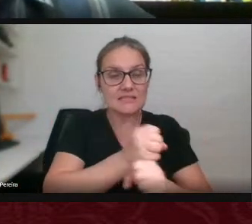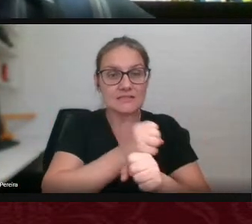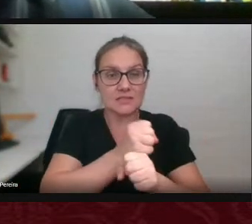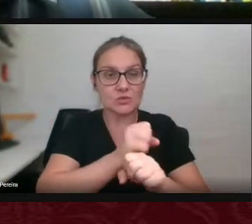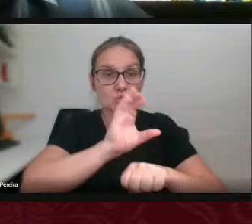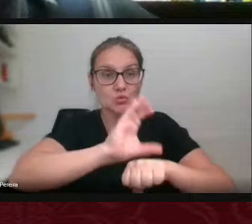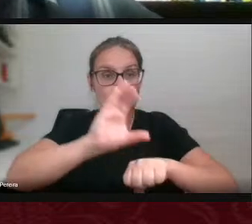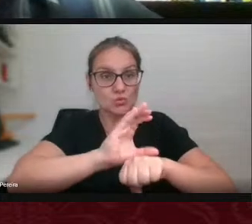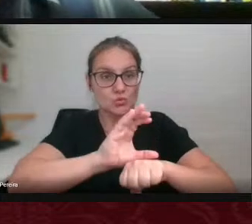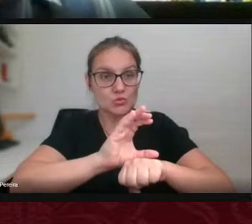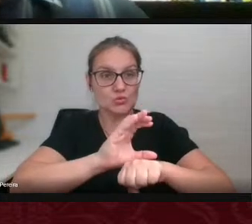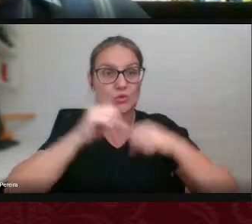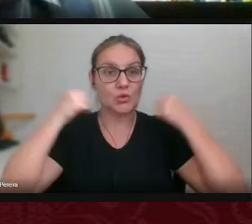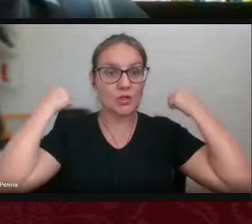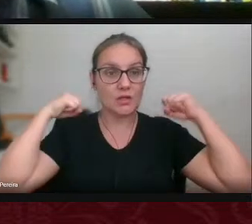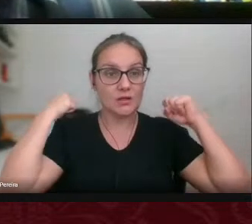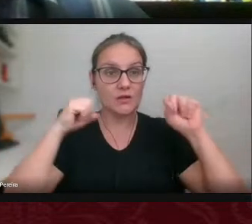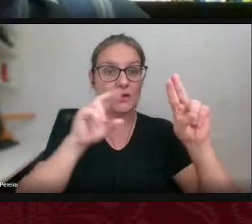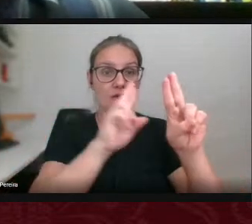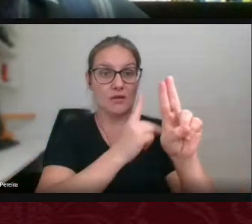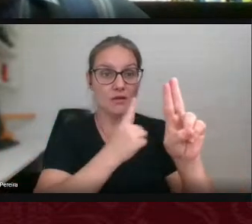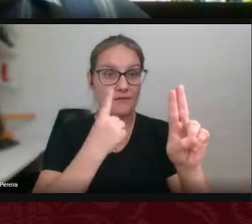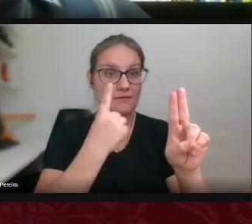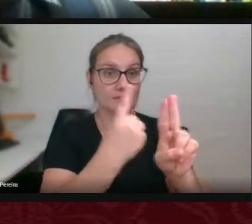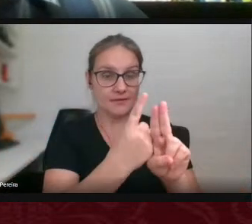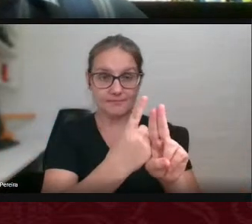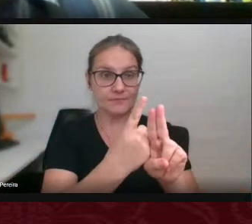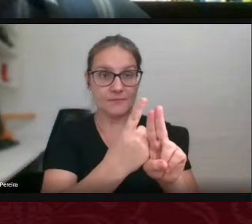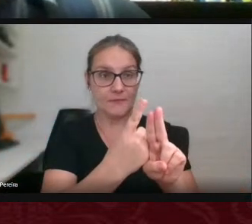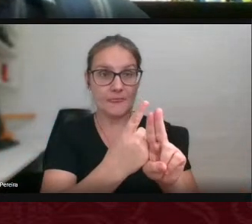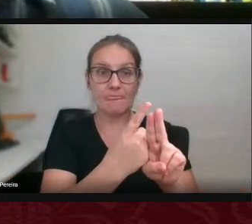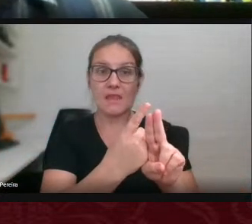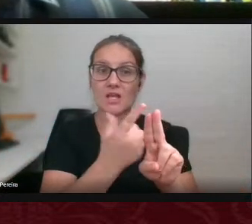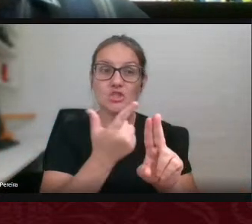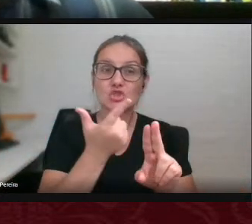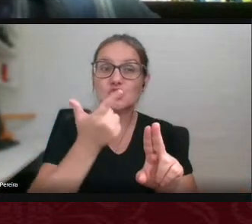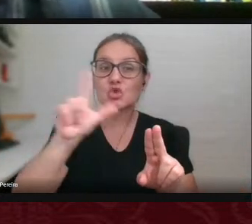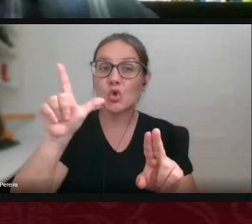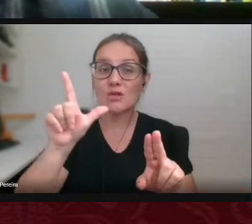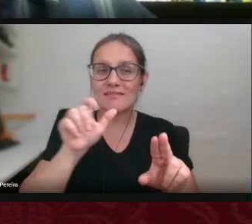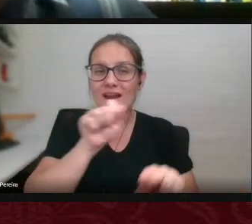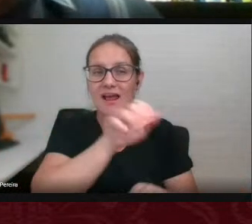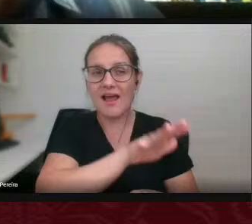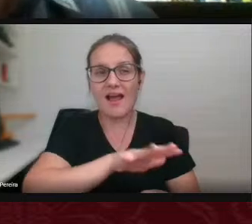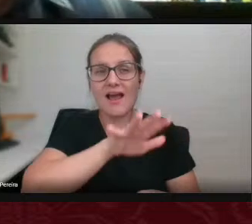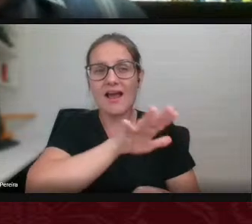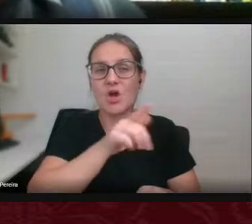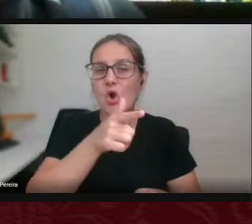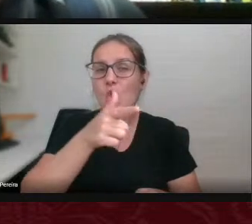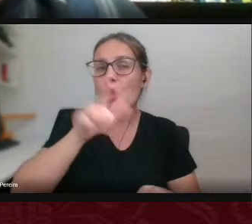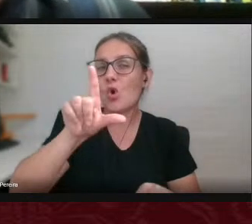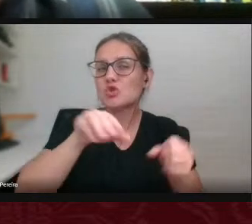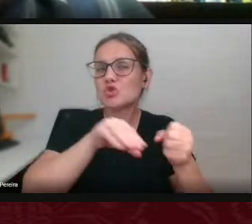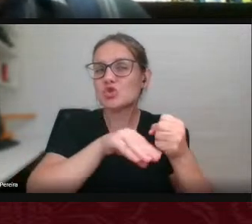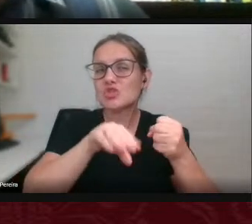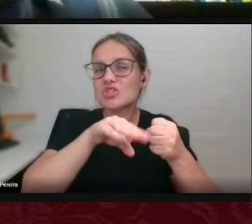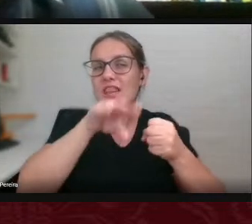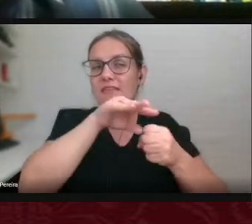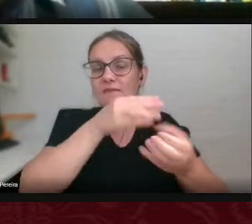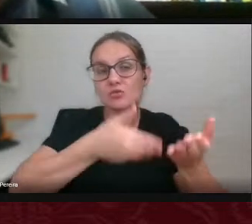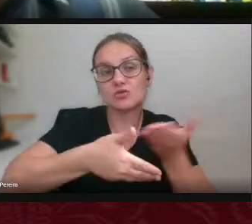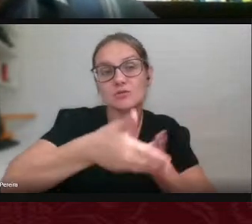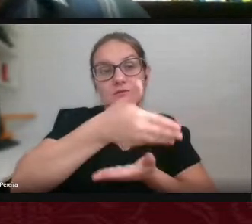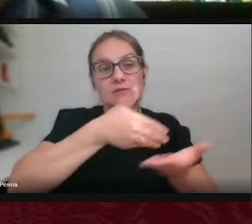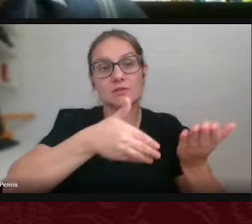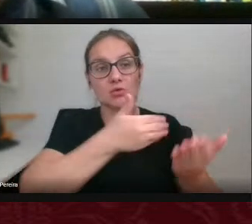UFGD não ocorreram sob essa égide ocorreram em outros níveis de interações